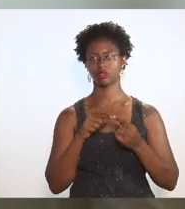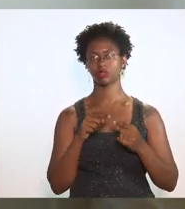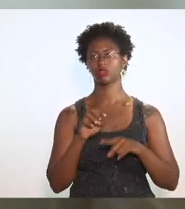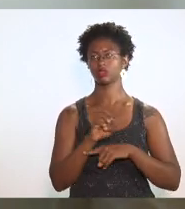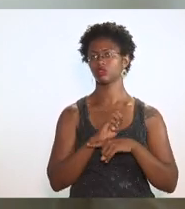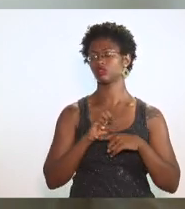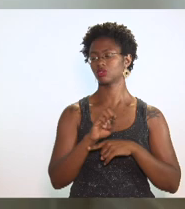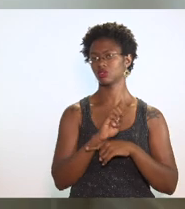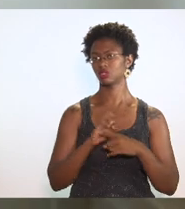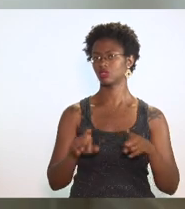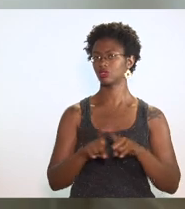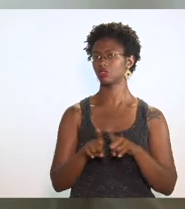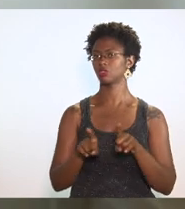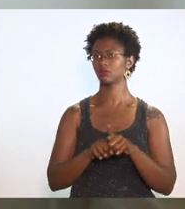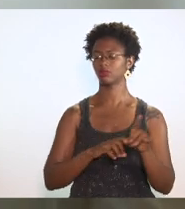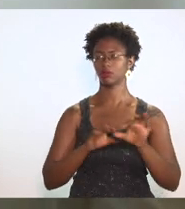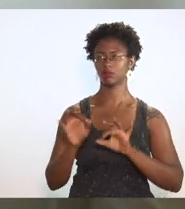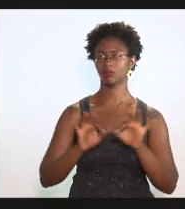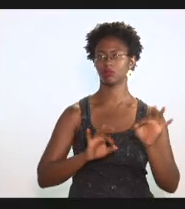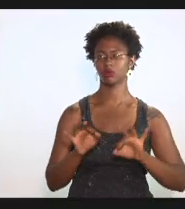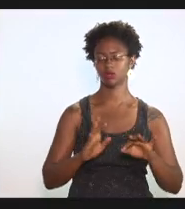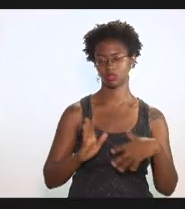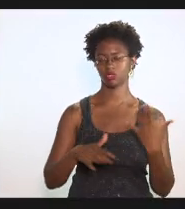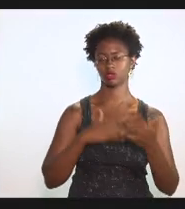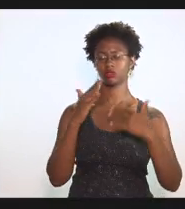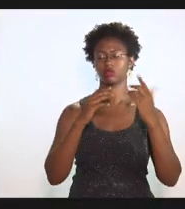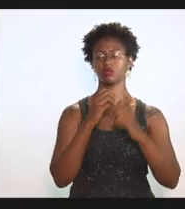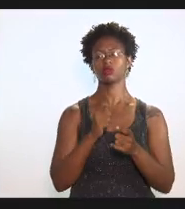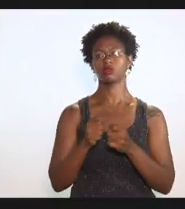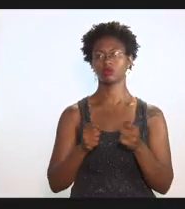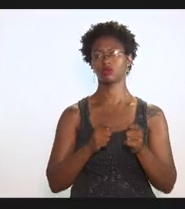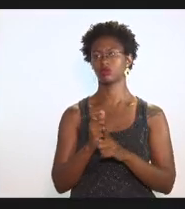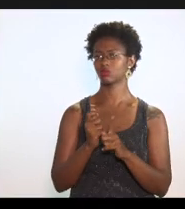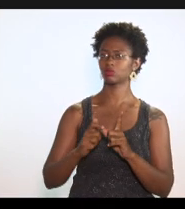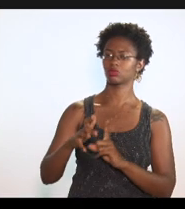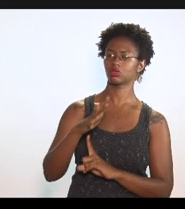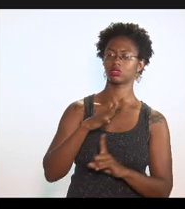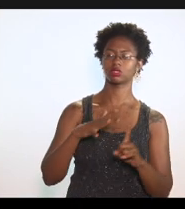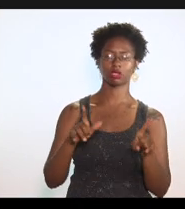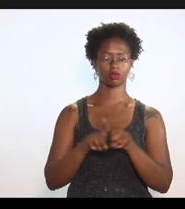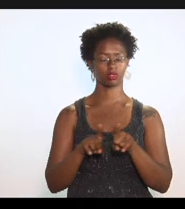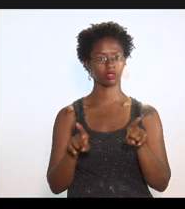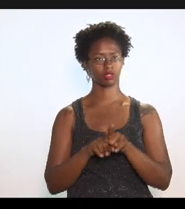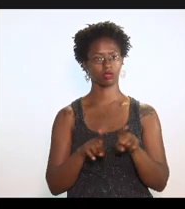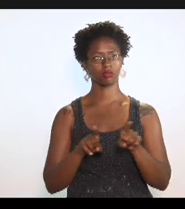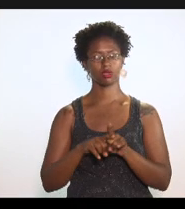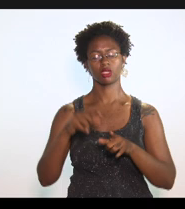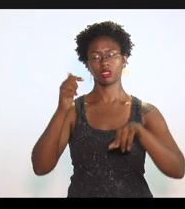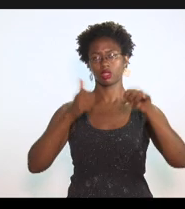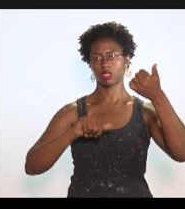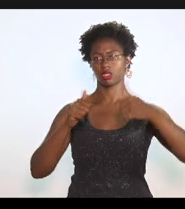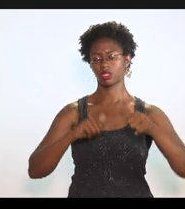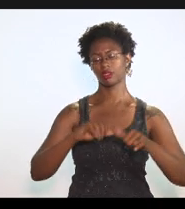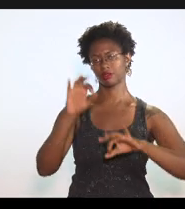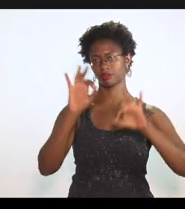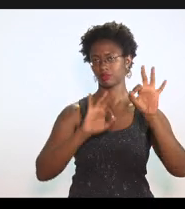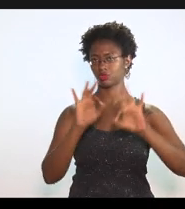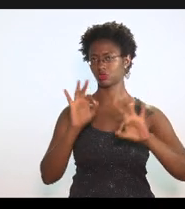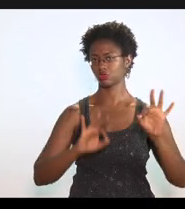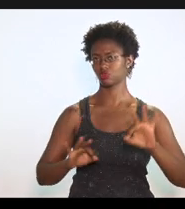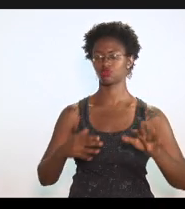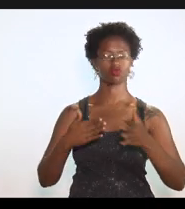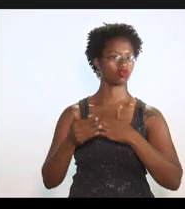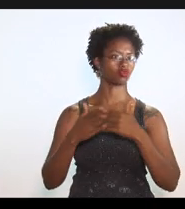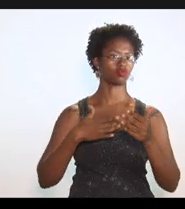subsidiar um plano estratégico de desenvolvimento econômico social e também para análise de projetos e